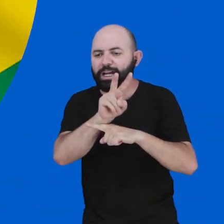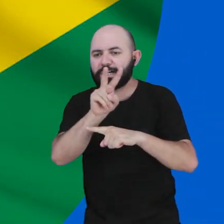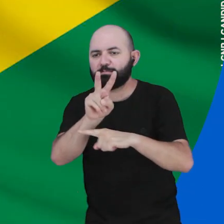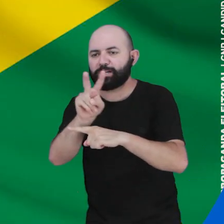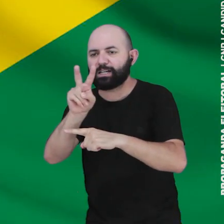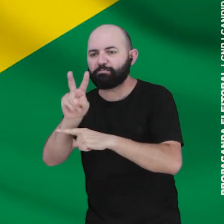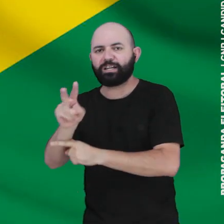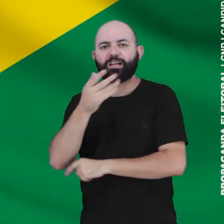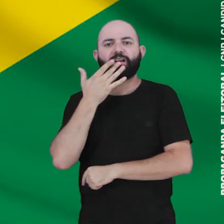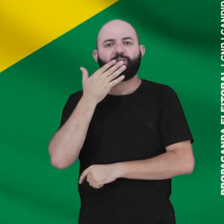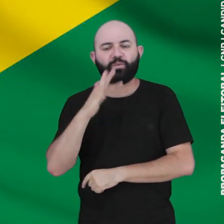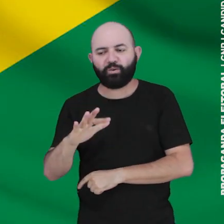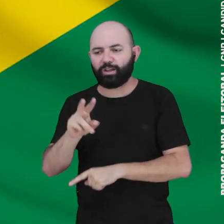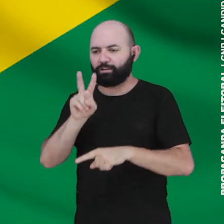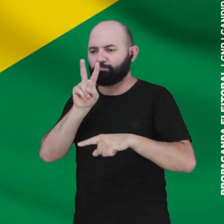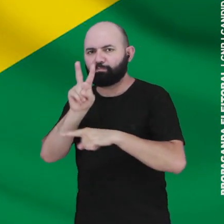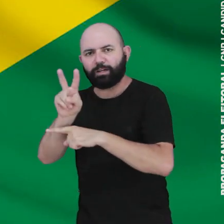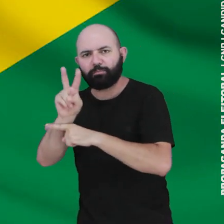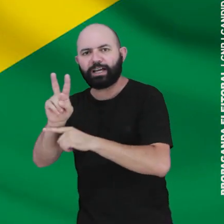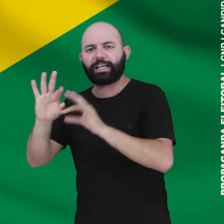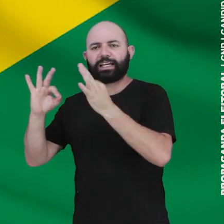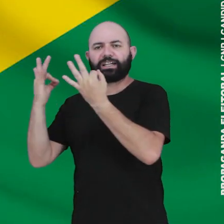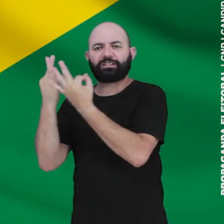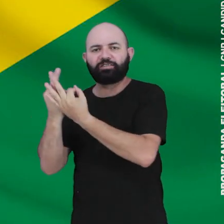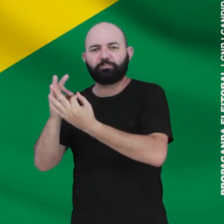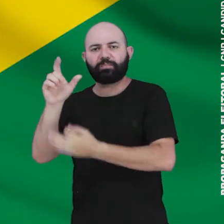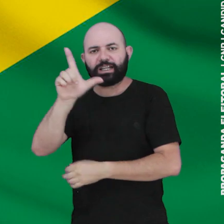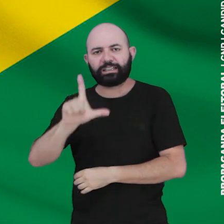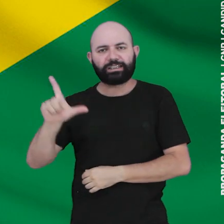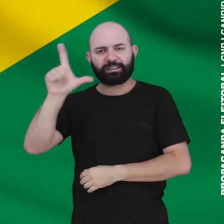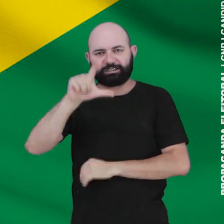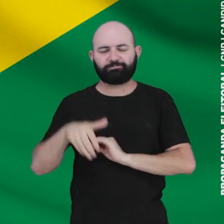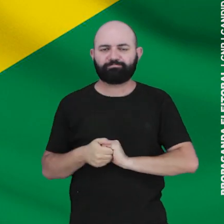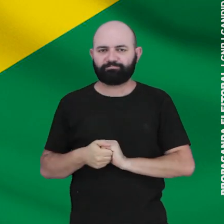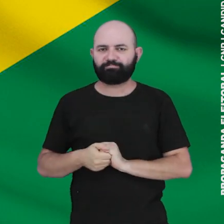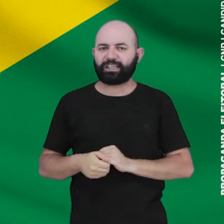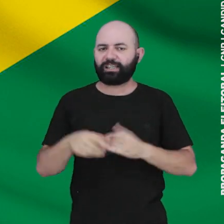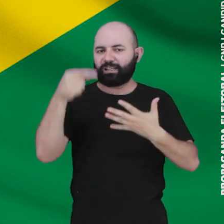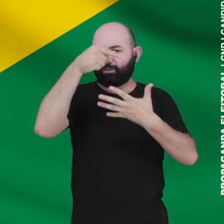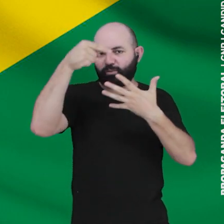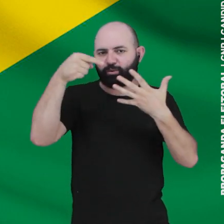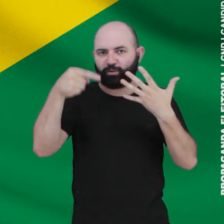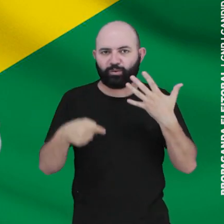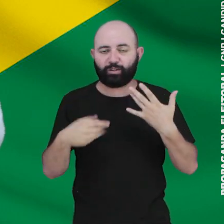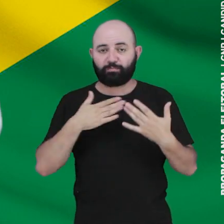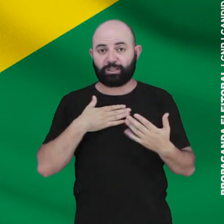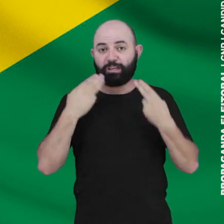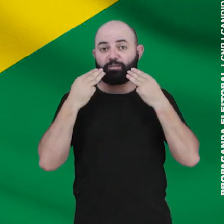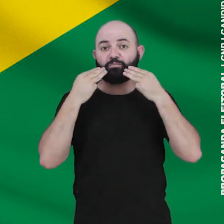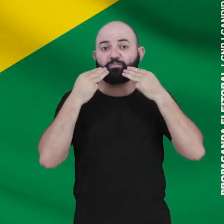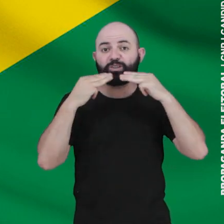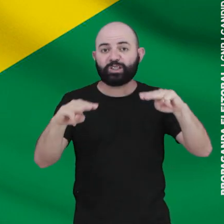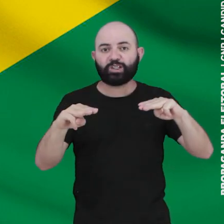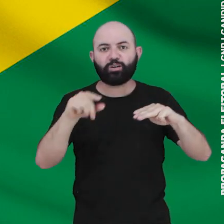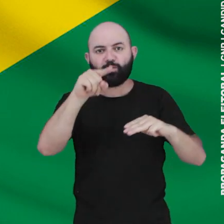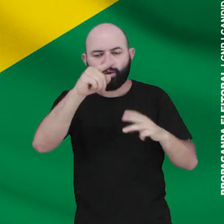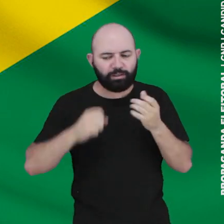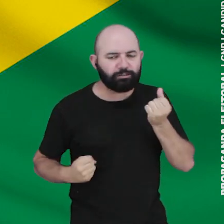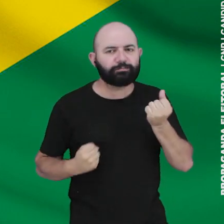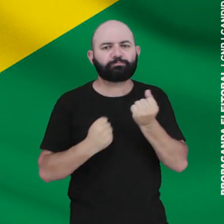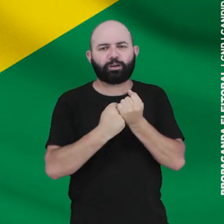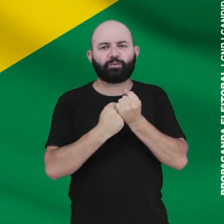Proteger as nossas crianças, proteger a família londrinense, essa será a minha missão.